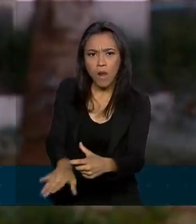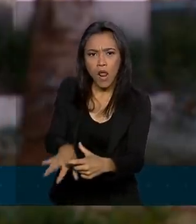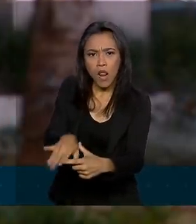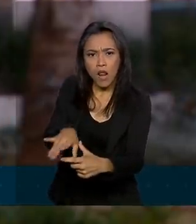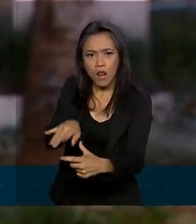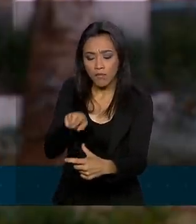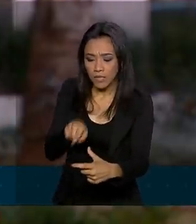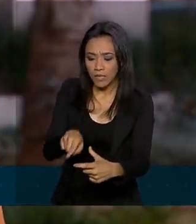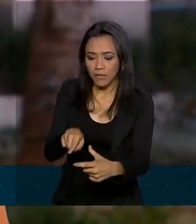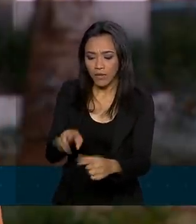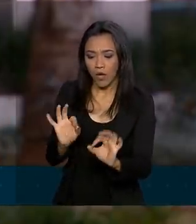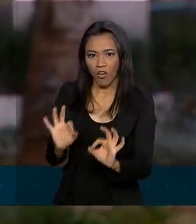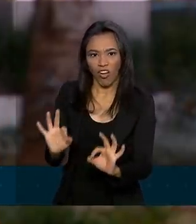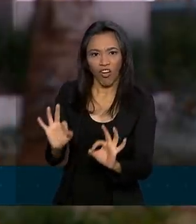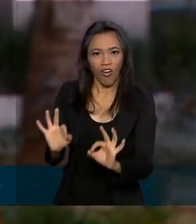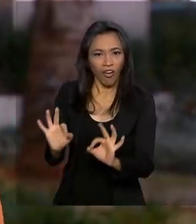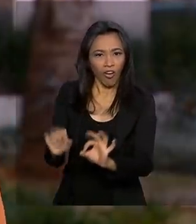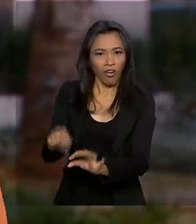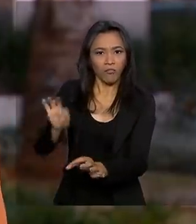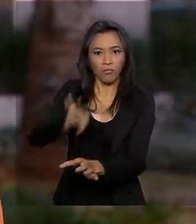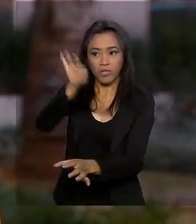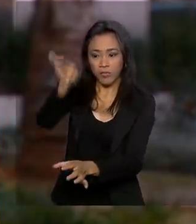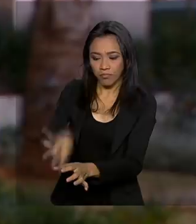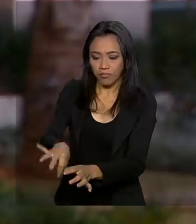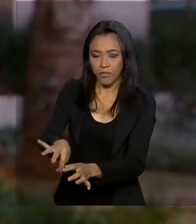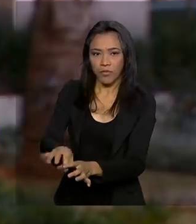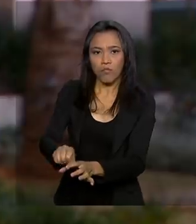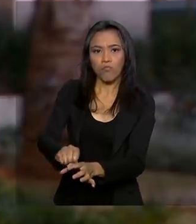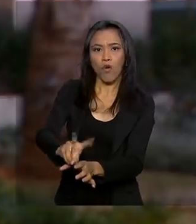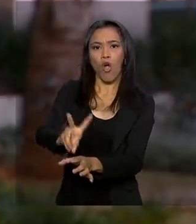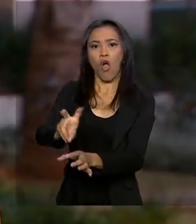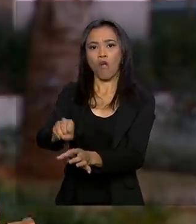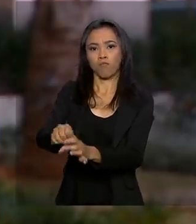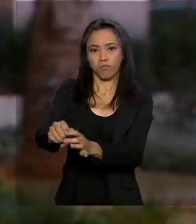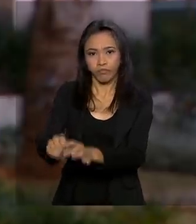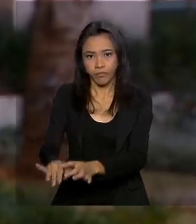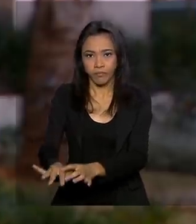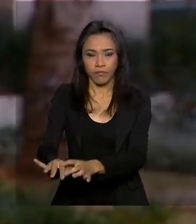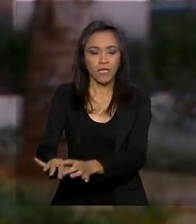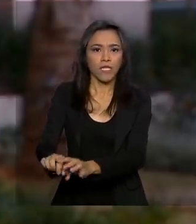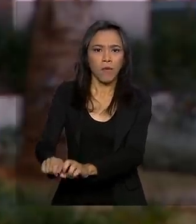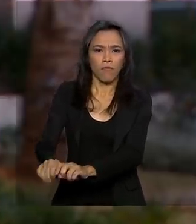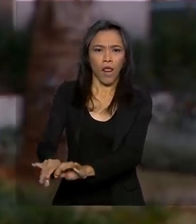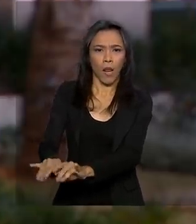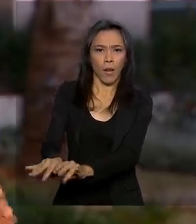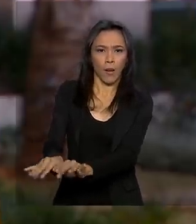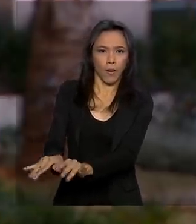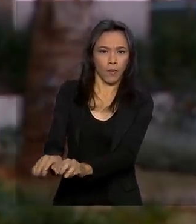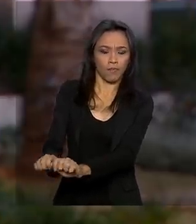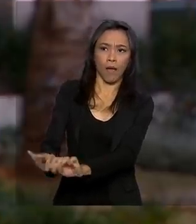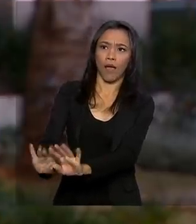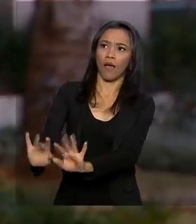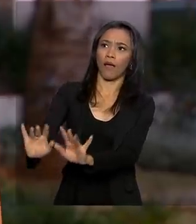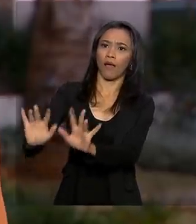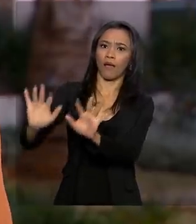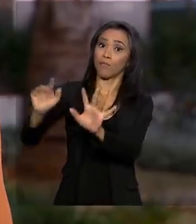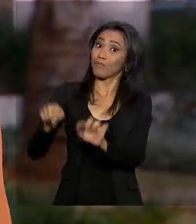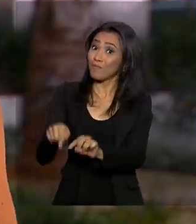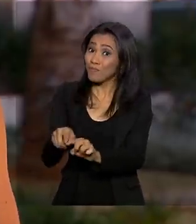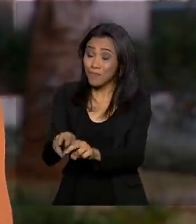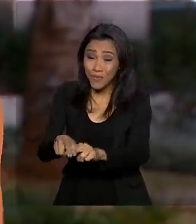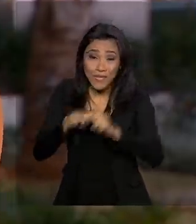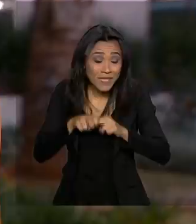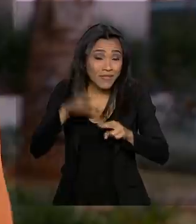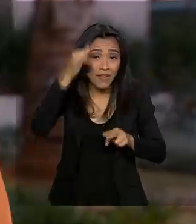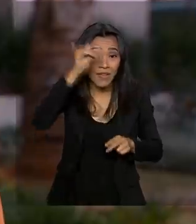proliferação do mosquito Aedes aegypti. O inseto coloca ovos em locais de fácil reprodução. Por isso, a prevenção é